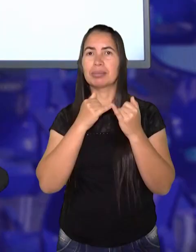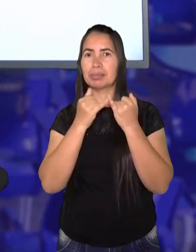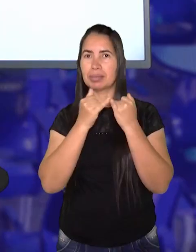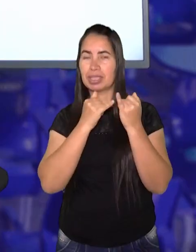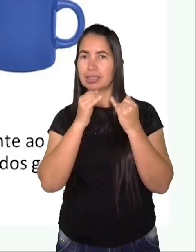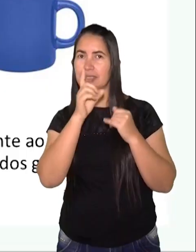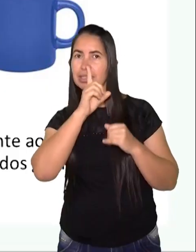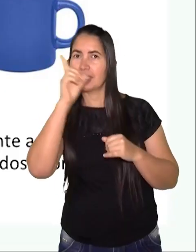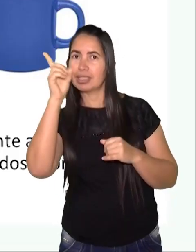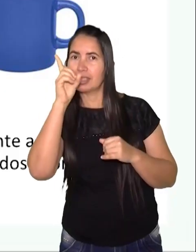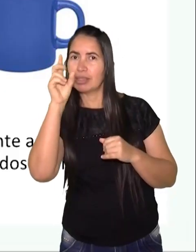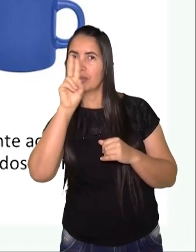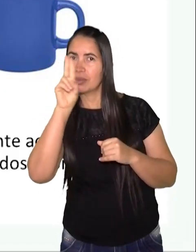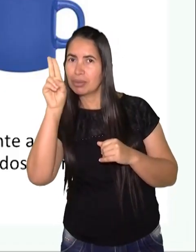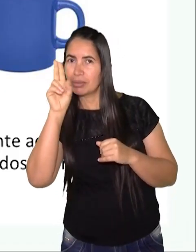um cilindro.